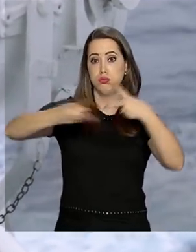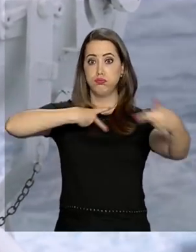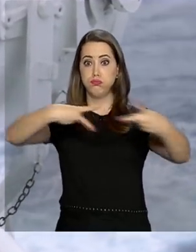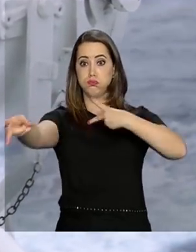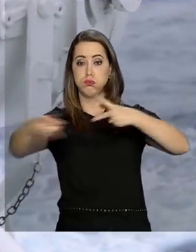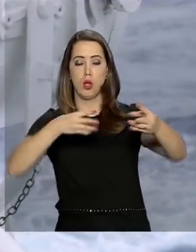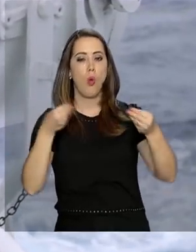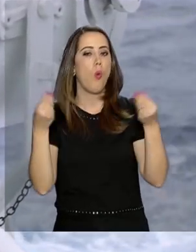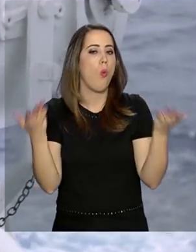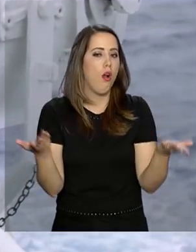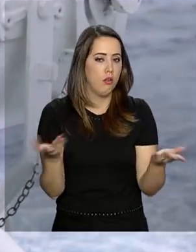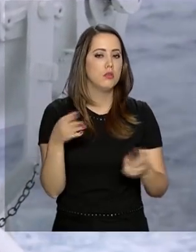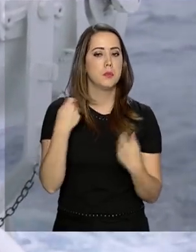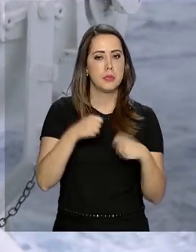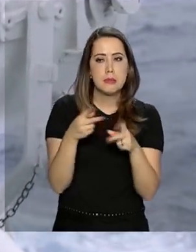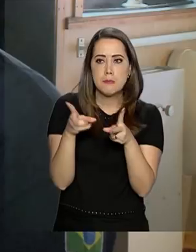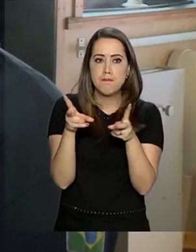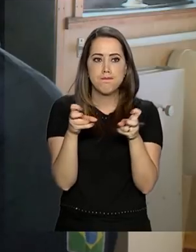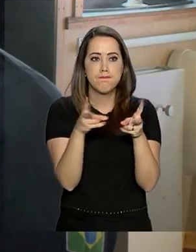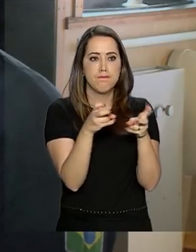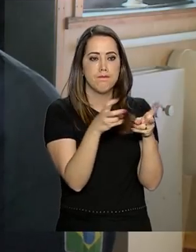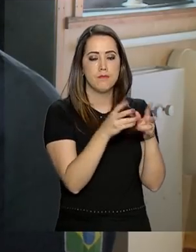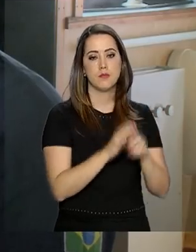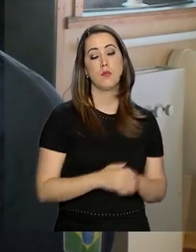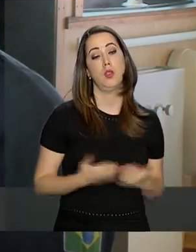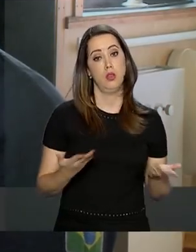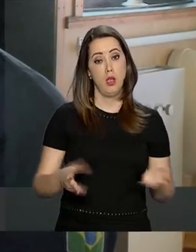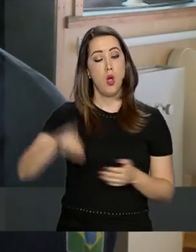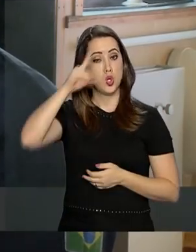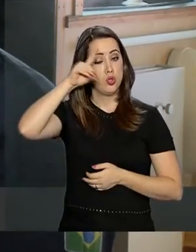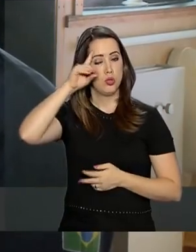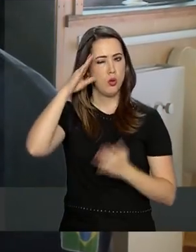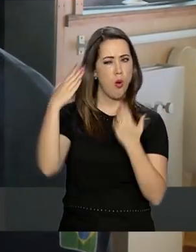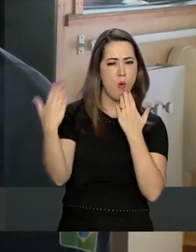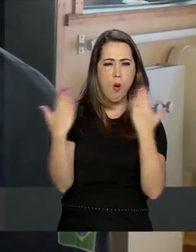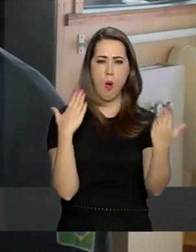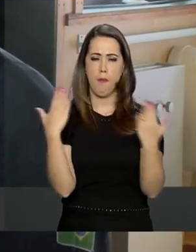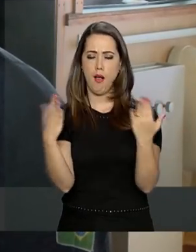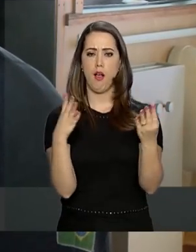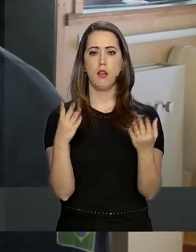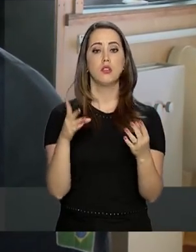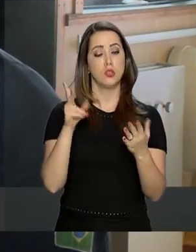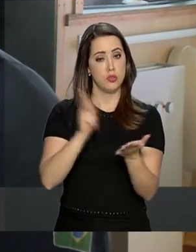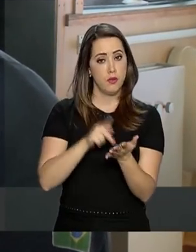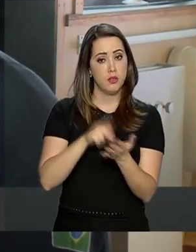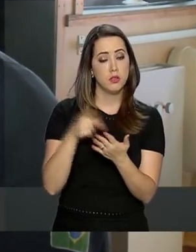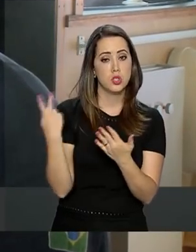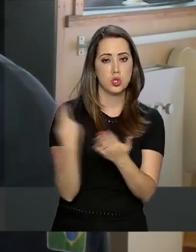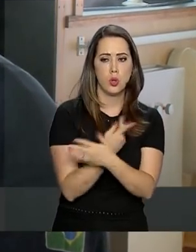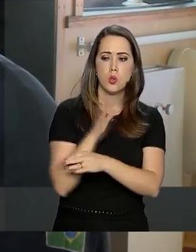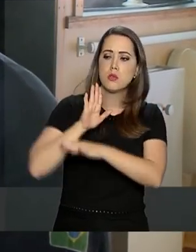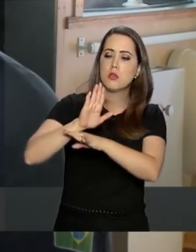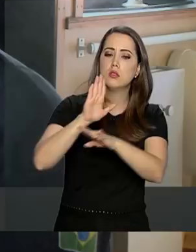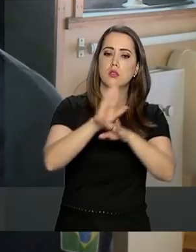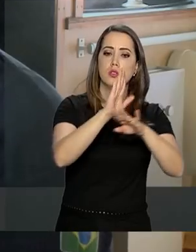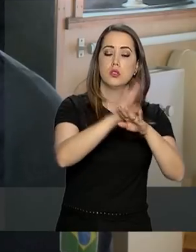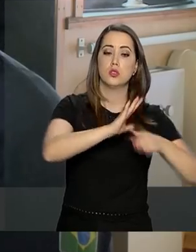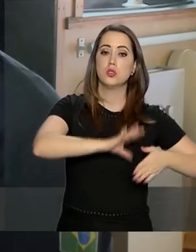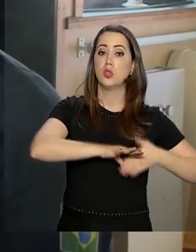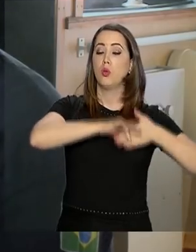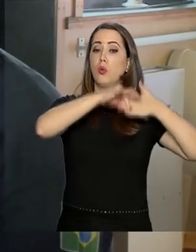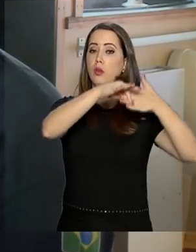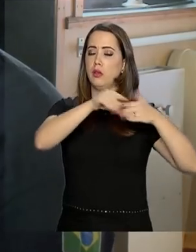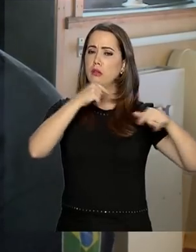com essas informações diariamente, eu faço a comparação do que está acontecendo realmente e dou suporte ao chefe de